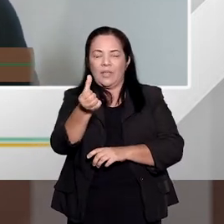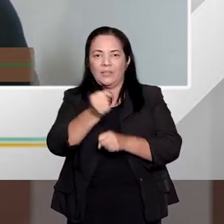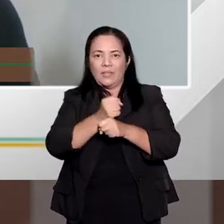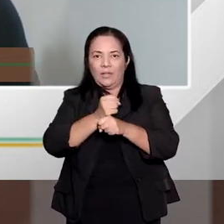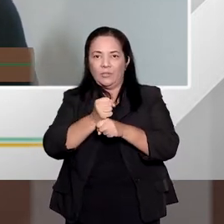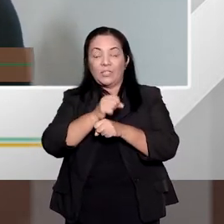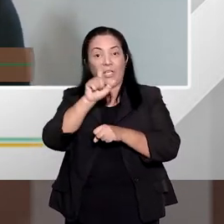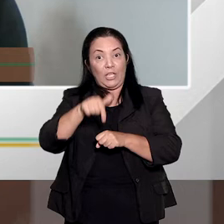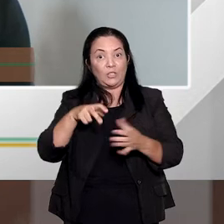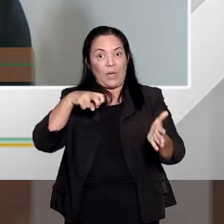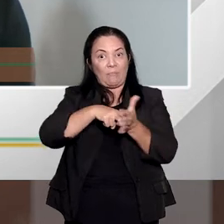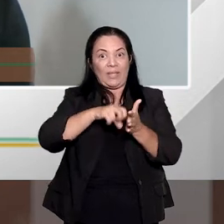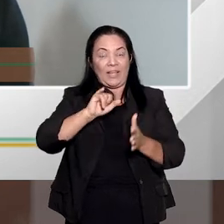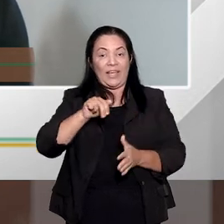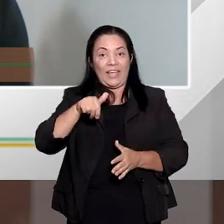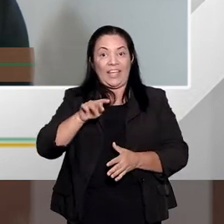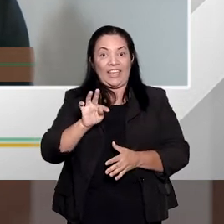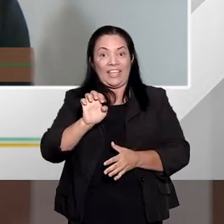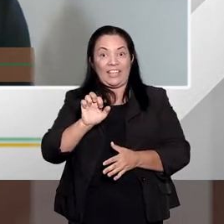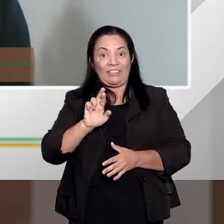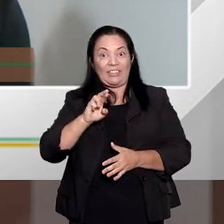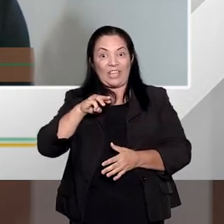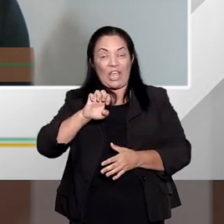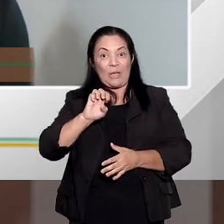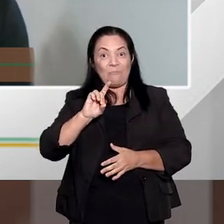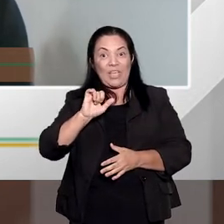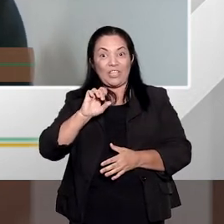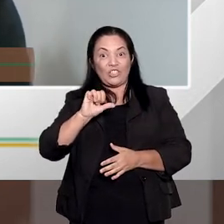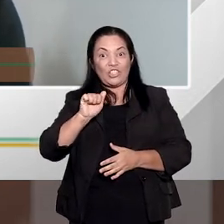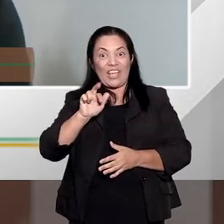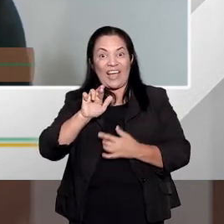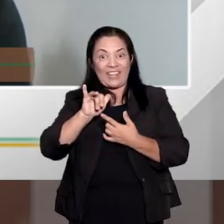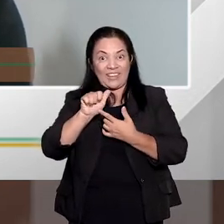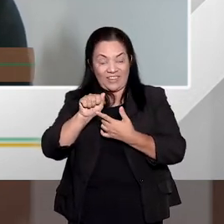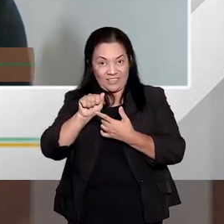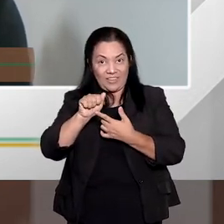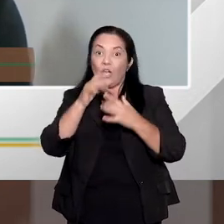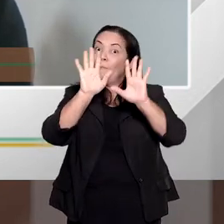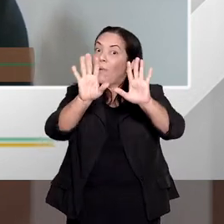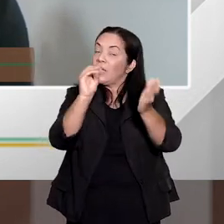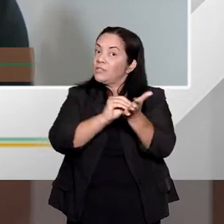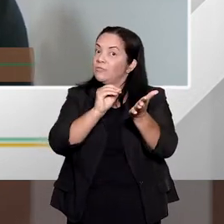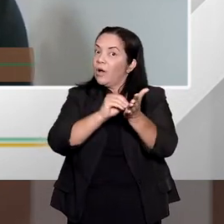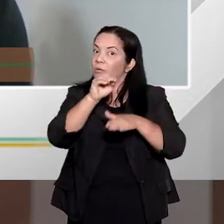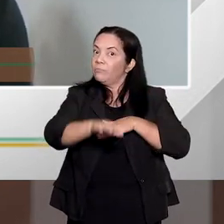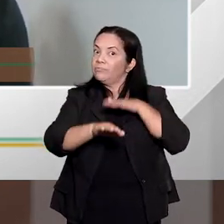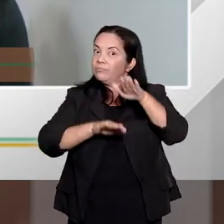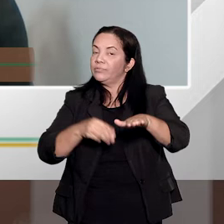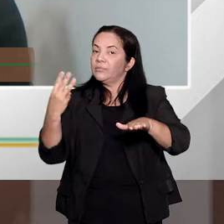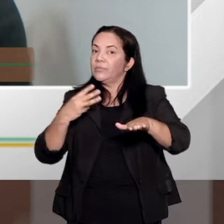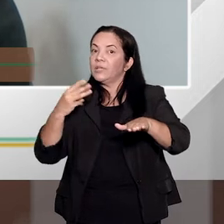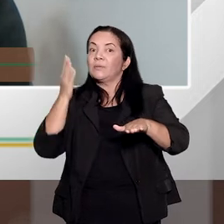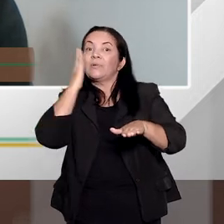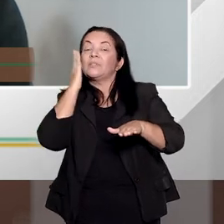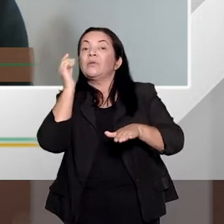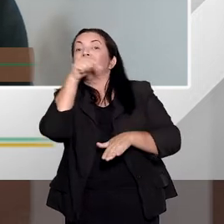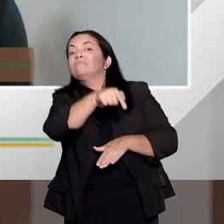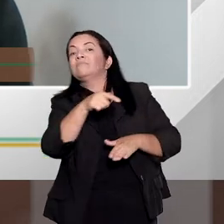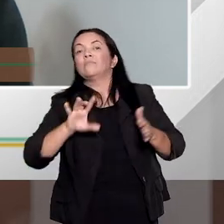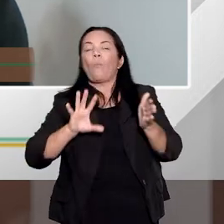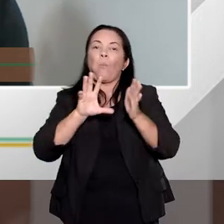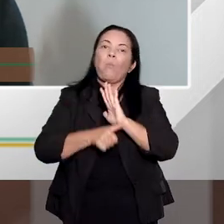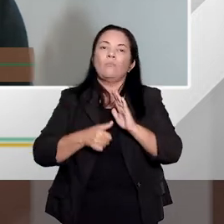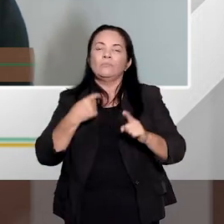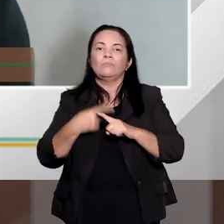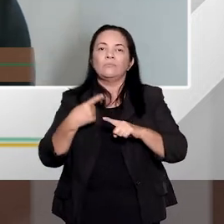intermediária, né? Está individualizada a pena? Ainda não. Falta a terceira fase, que é justamente olhar para as causas de aumento e